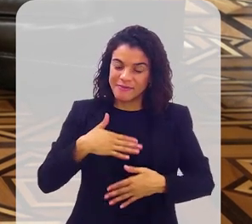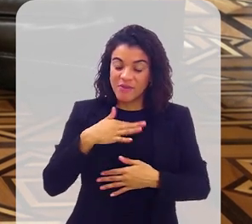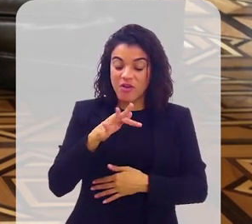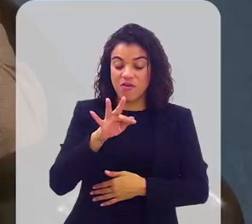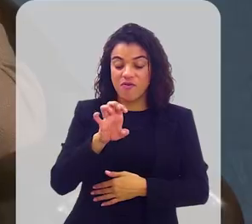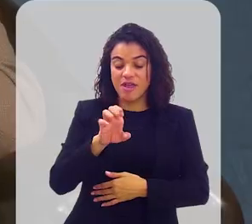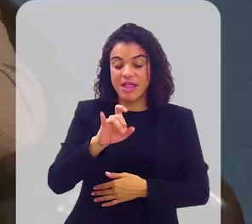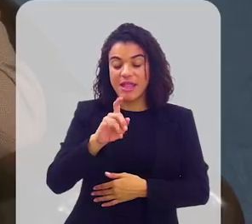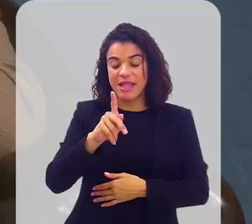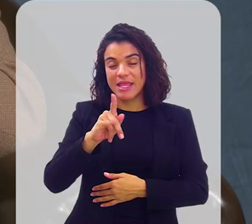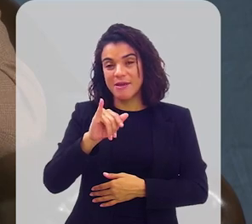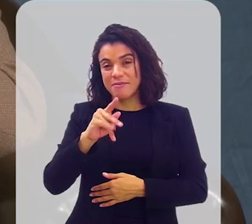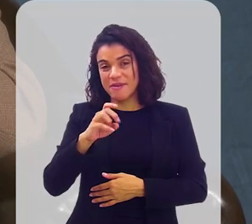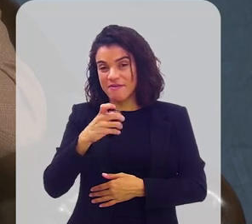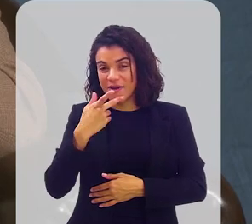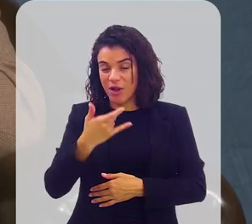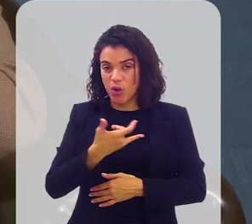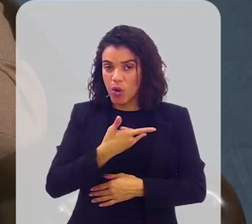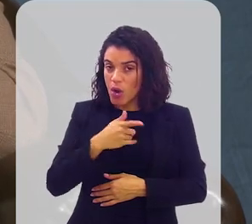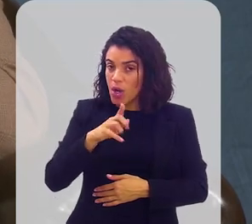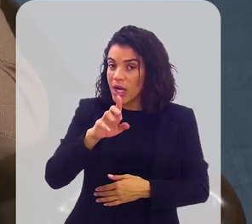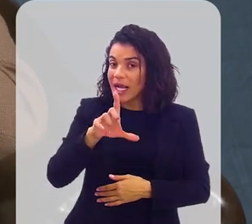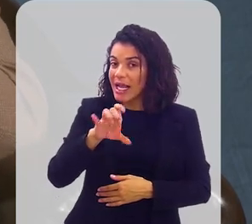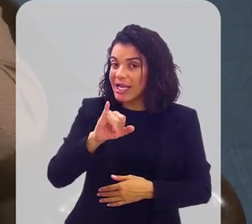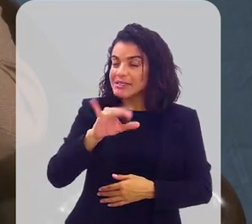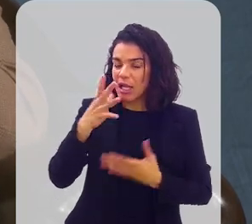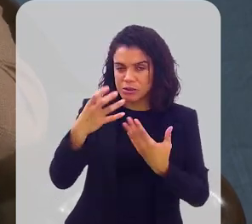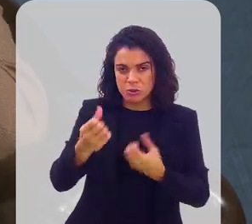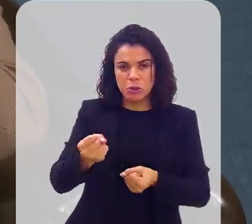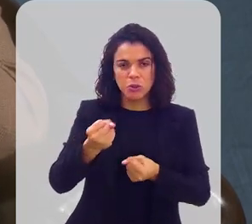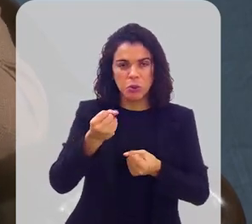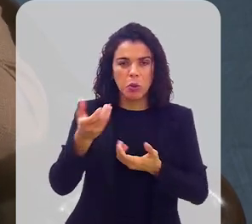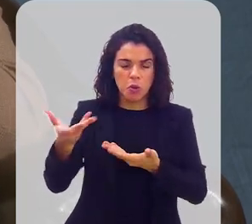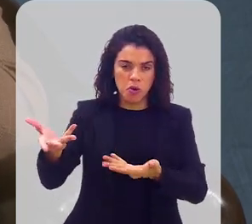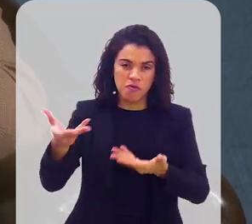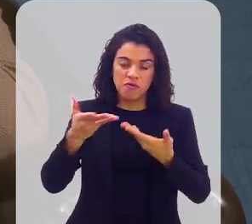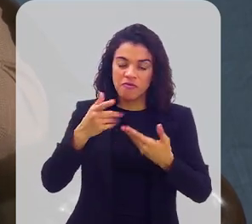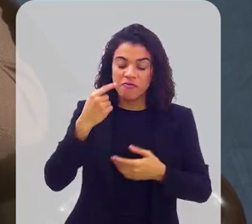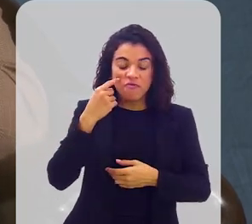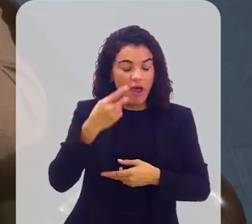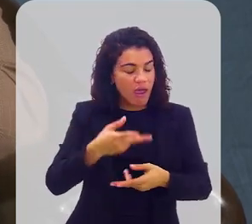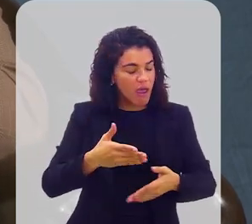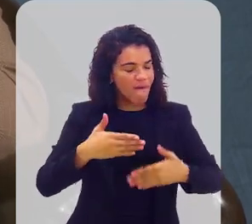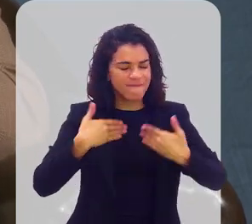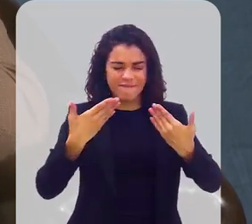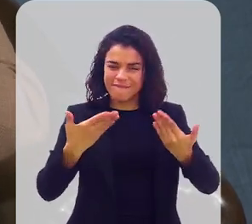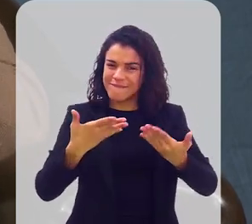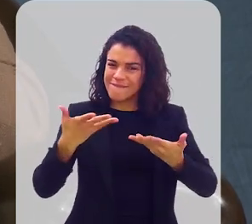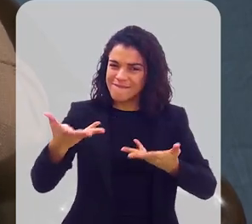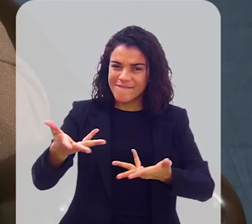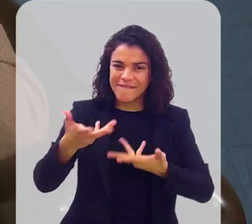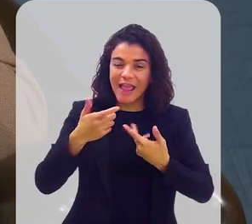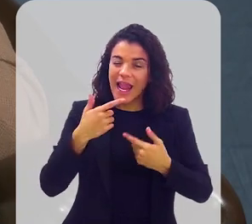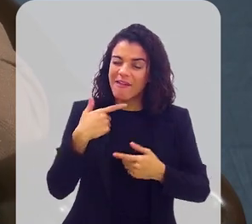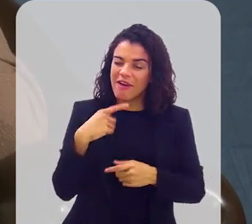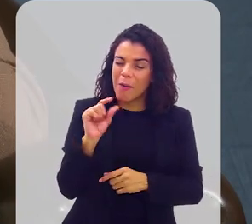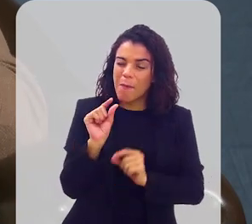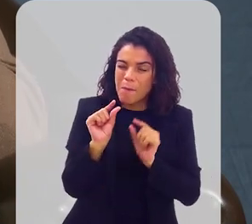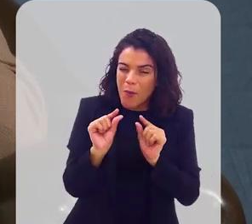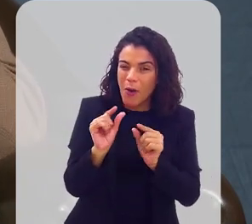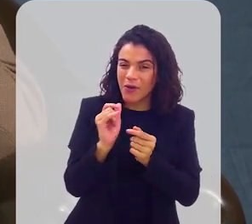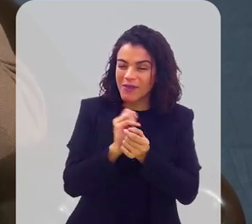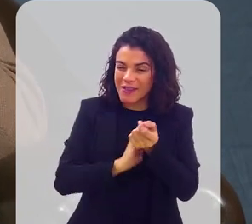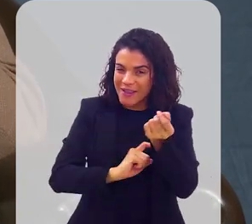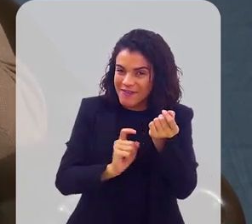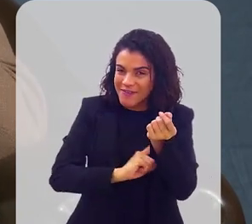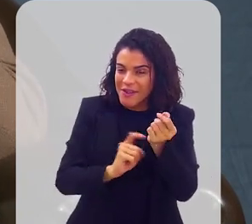Felipe falou, Júlio, Glice vai estar no programa. Você vai se surpreender com a qualidade musical. Ela vai estar um pouco nervosa, porque ela nunca